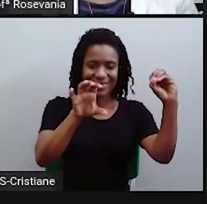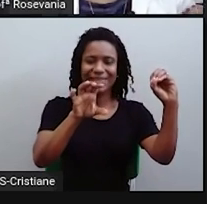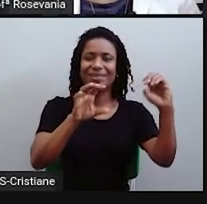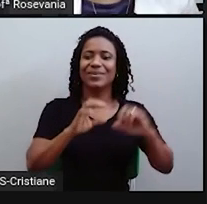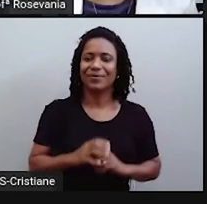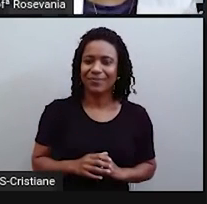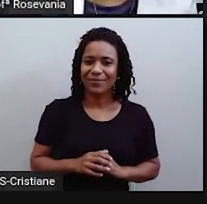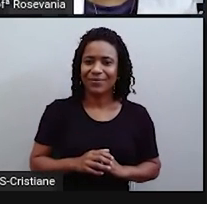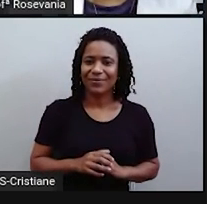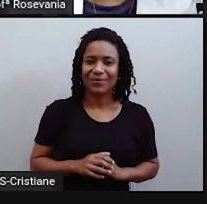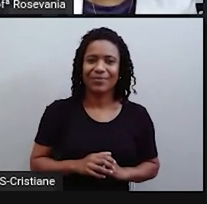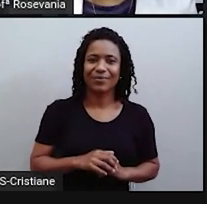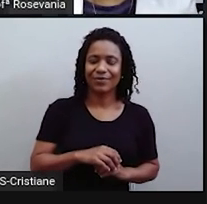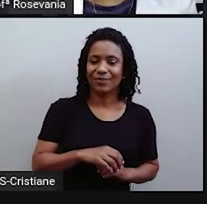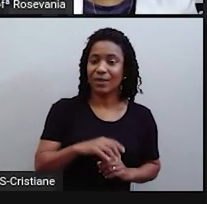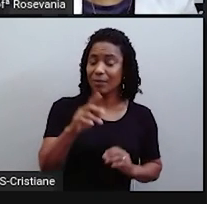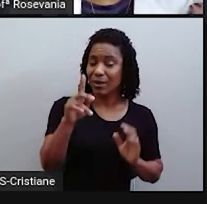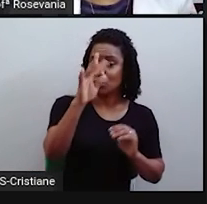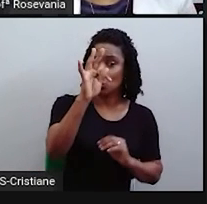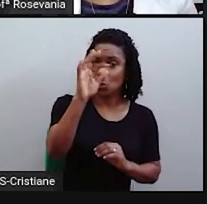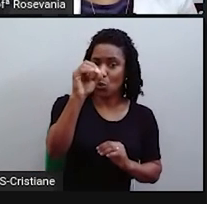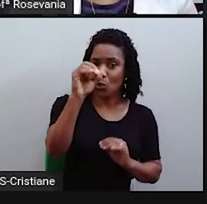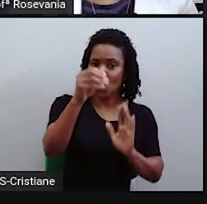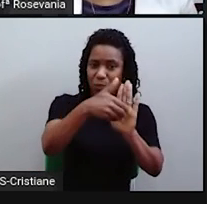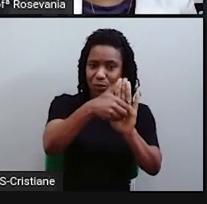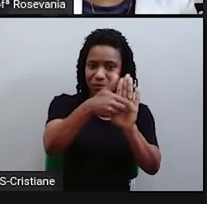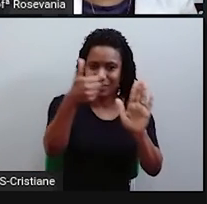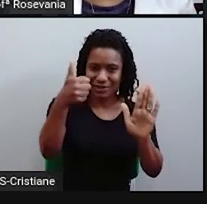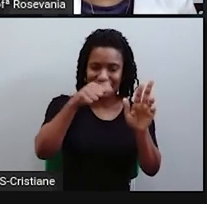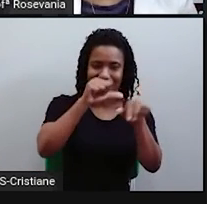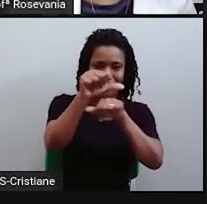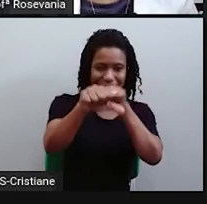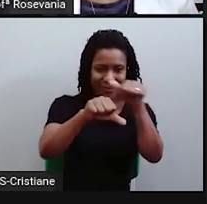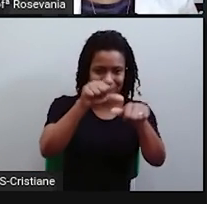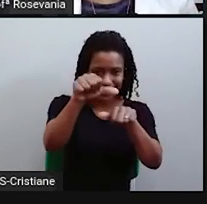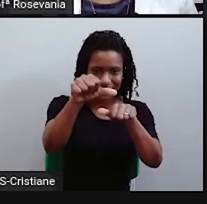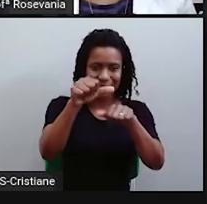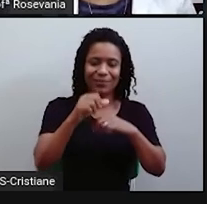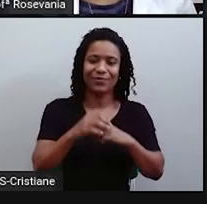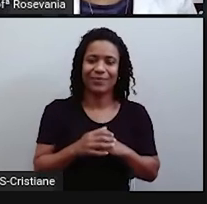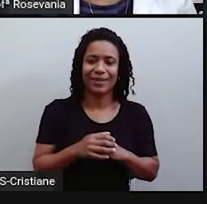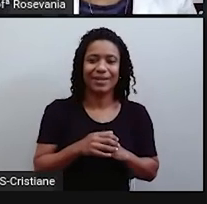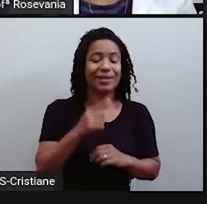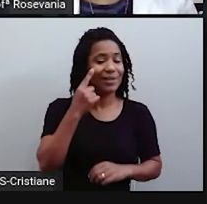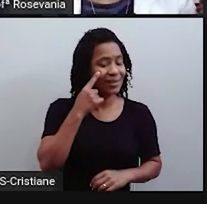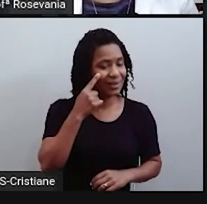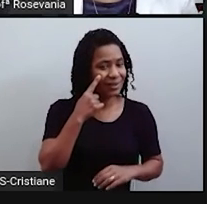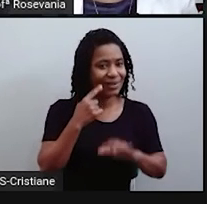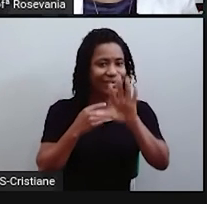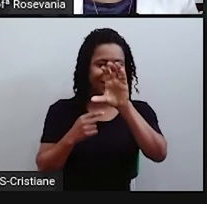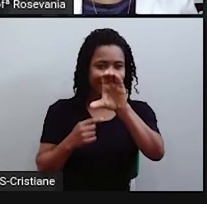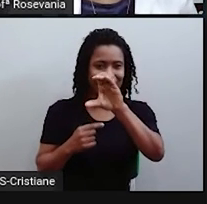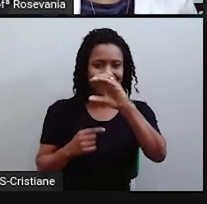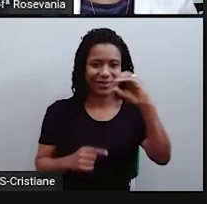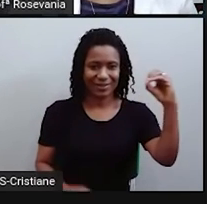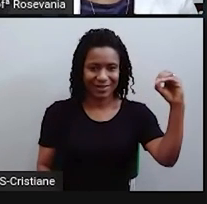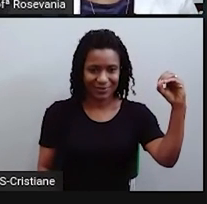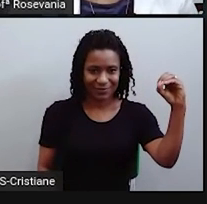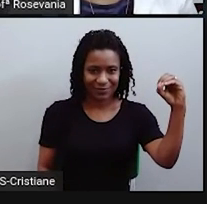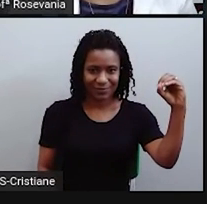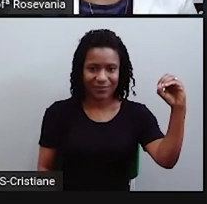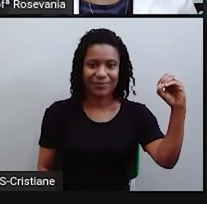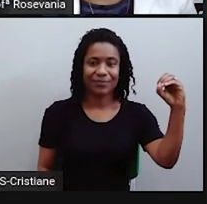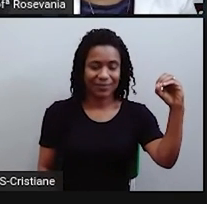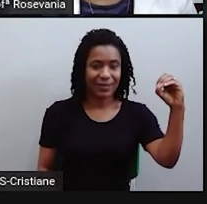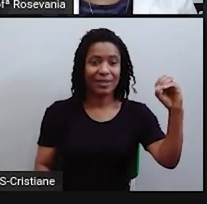o Tocantins já não pertence mais à região Norte, percebam que ele já pertence à região Centro-Oeste. A gente tem a região